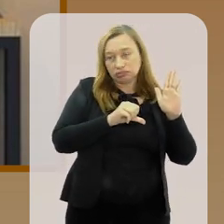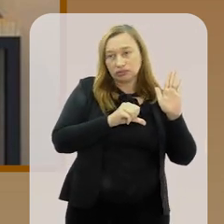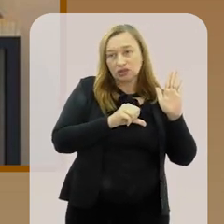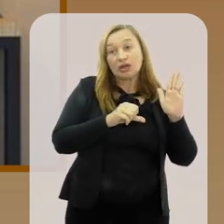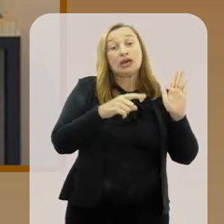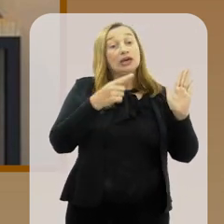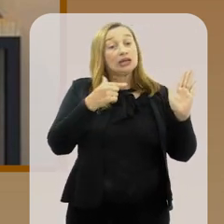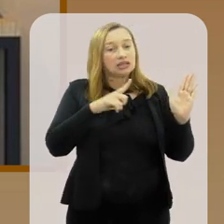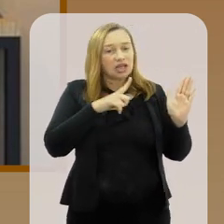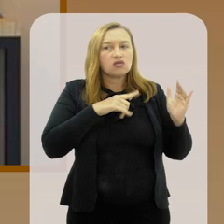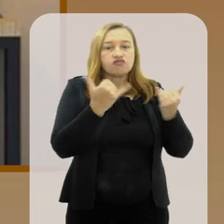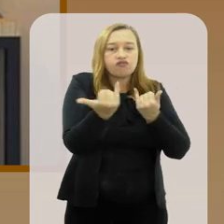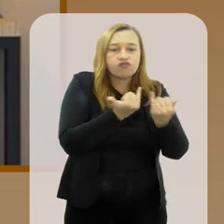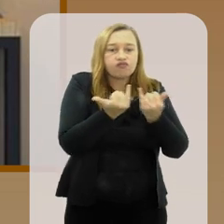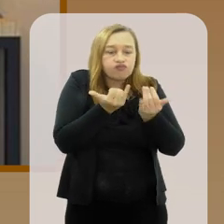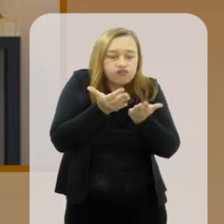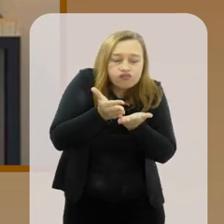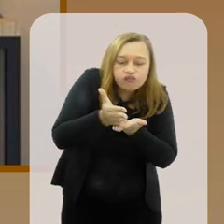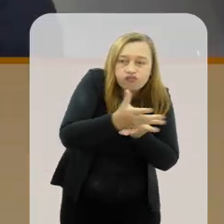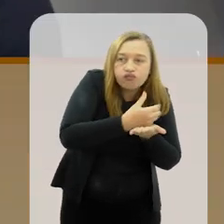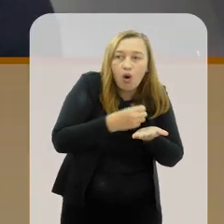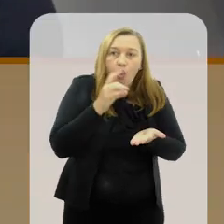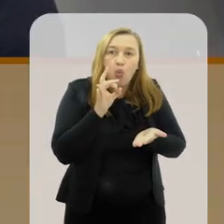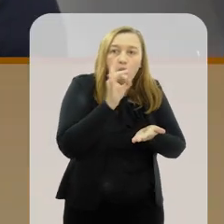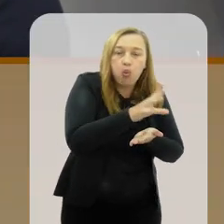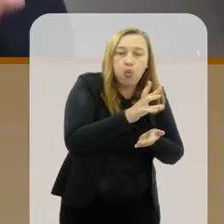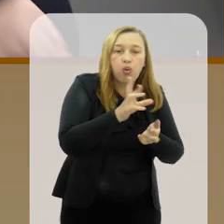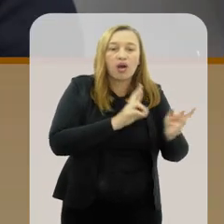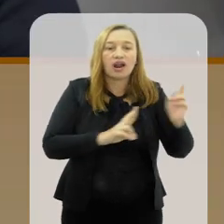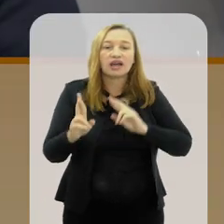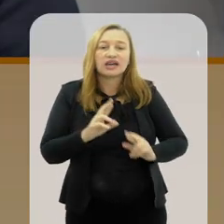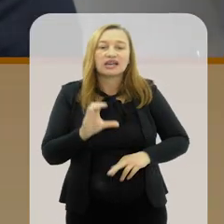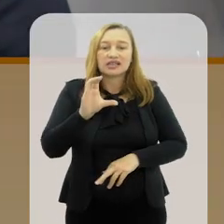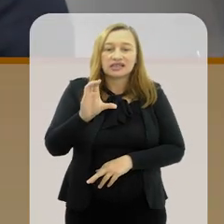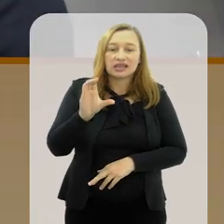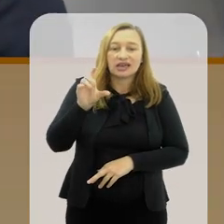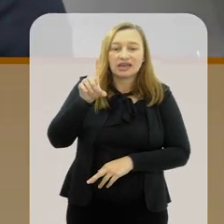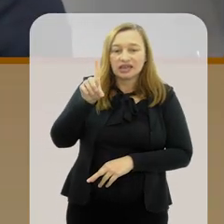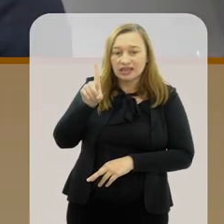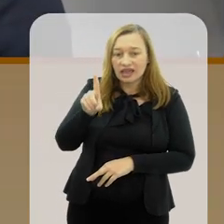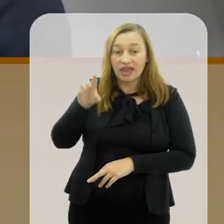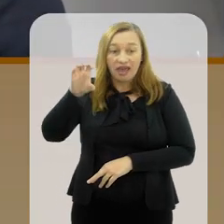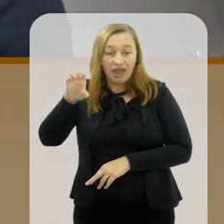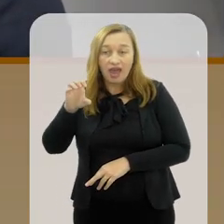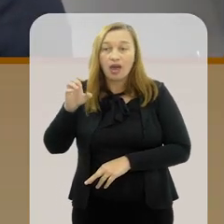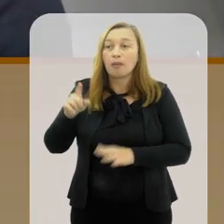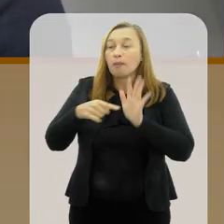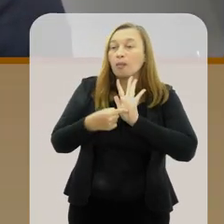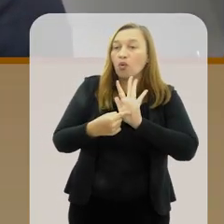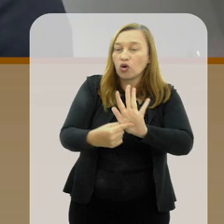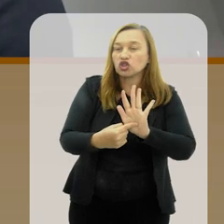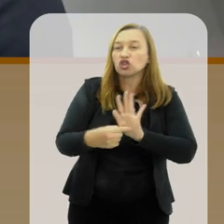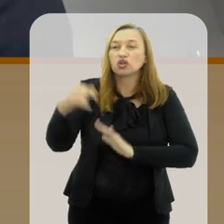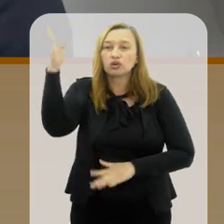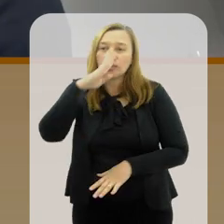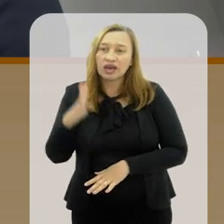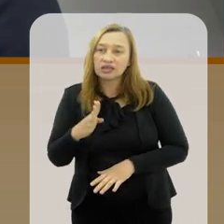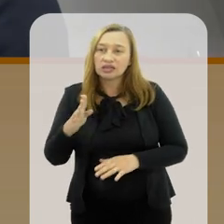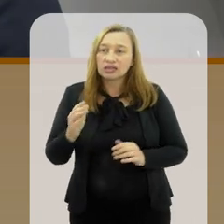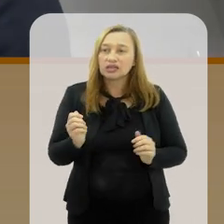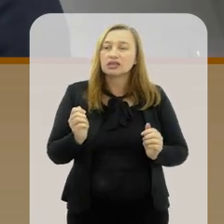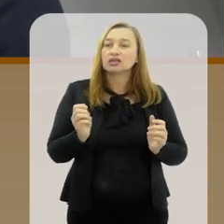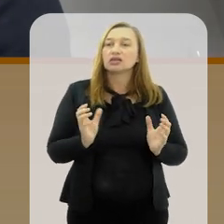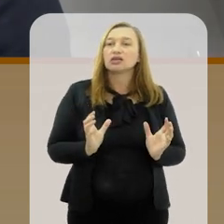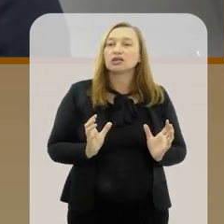ranking. A gente tem aqui dados, por exemplo, do último relatório da OCDE, que mostra que o Brasil, entre